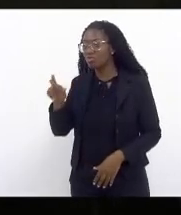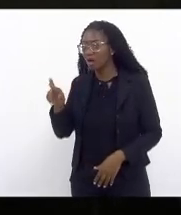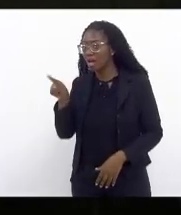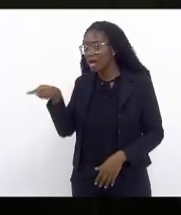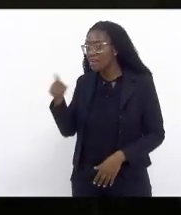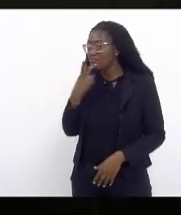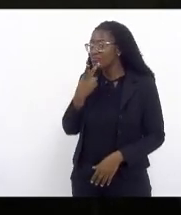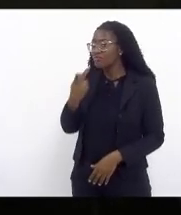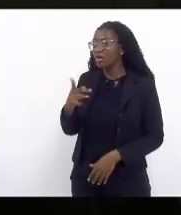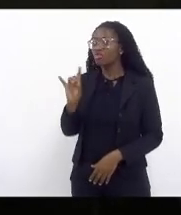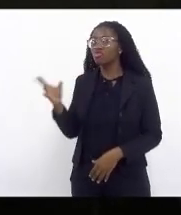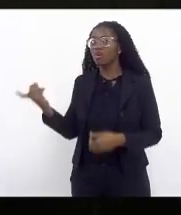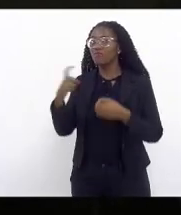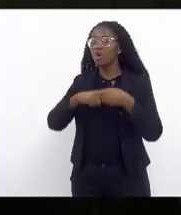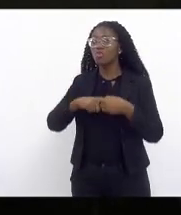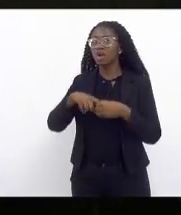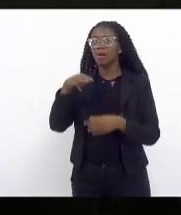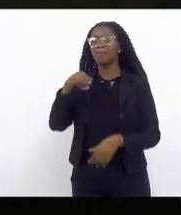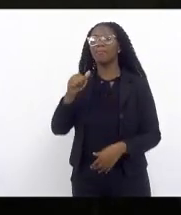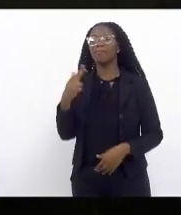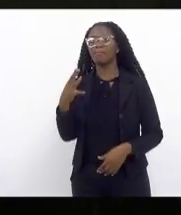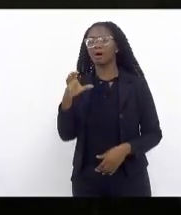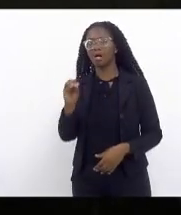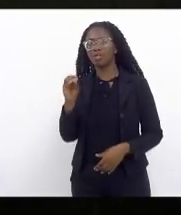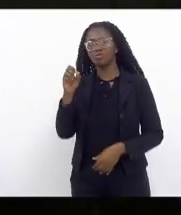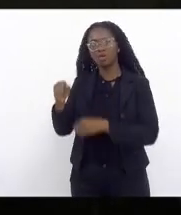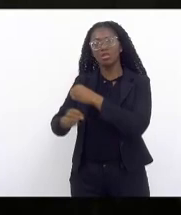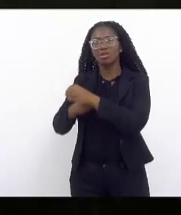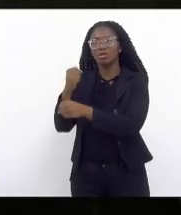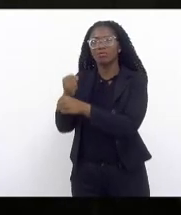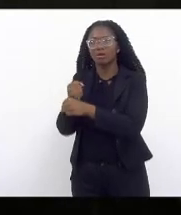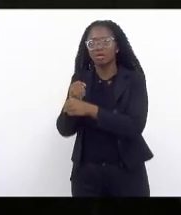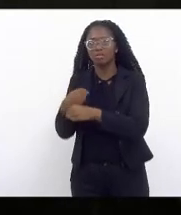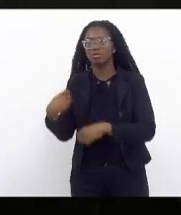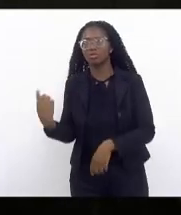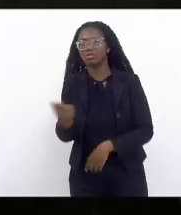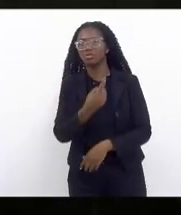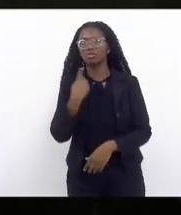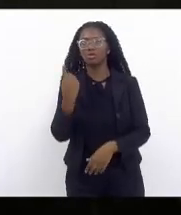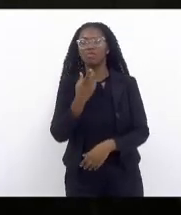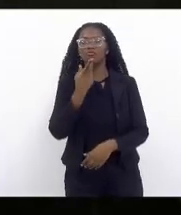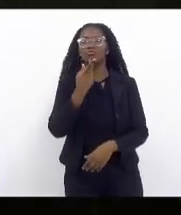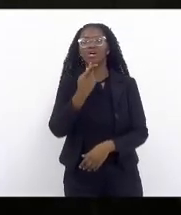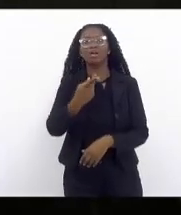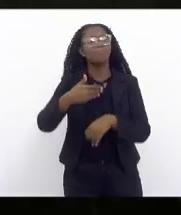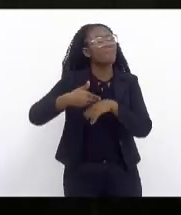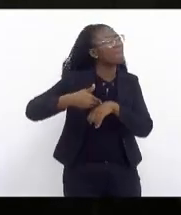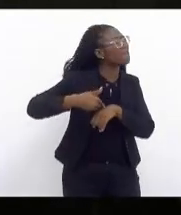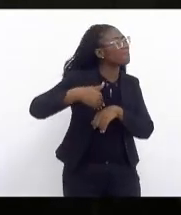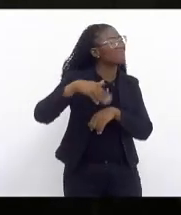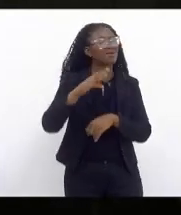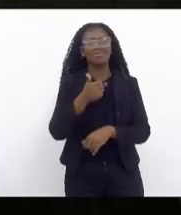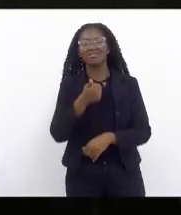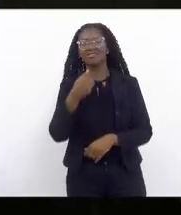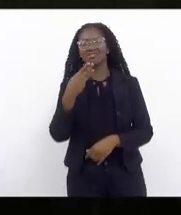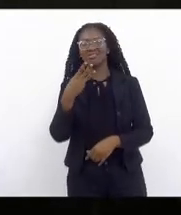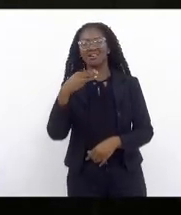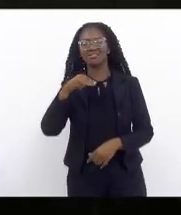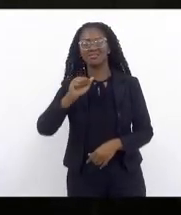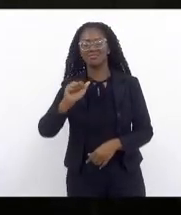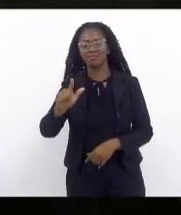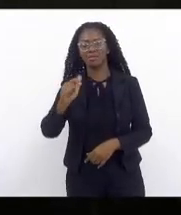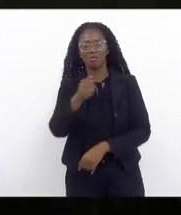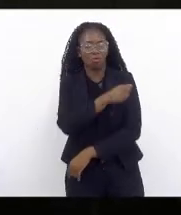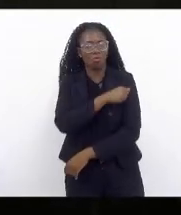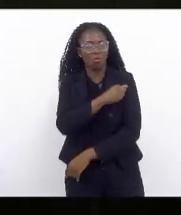voltar em março do ano que vem e a gente está falando aí de mais de 13 mil alunos